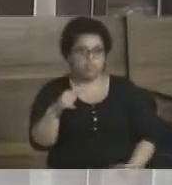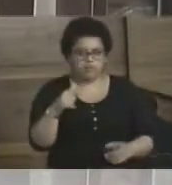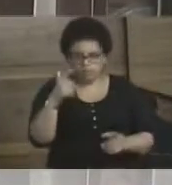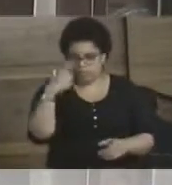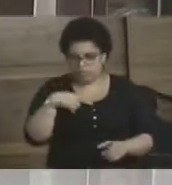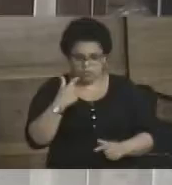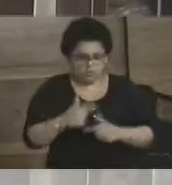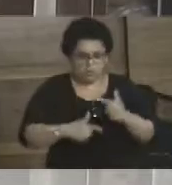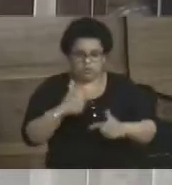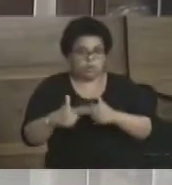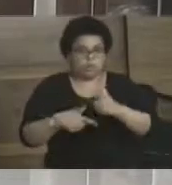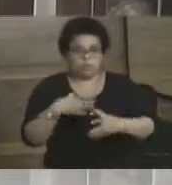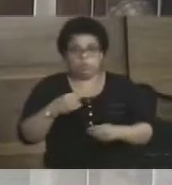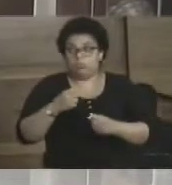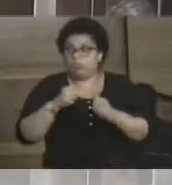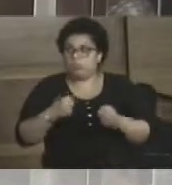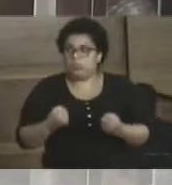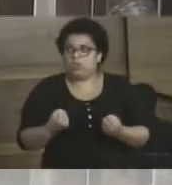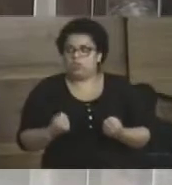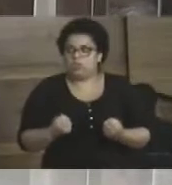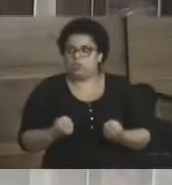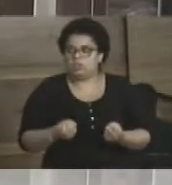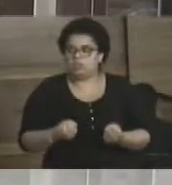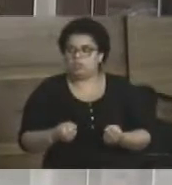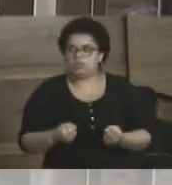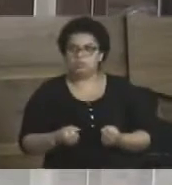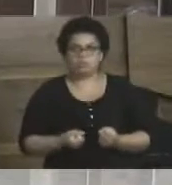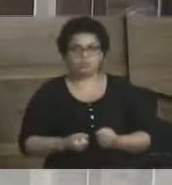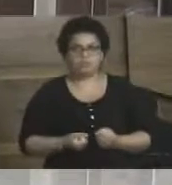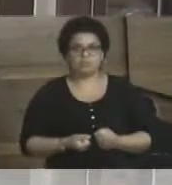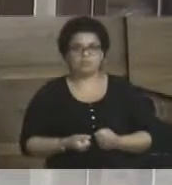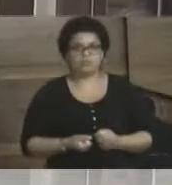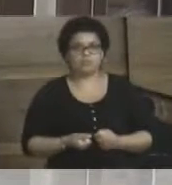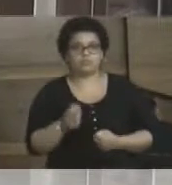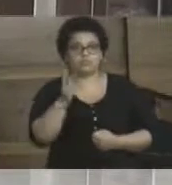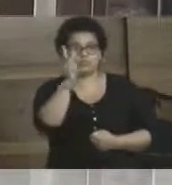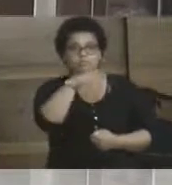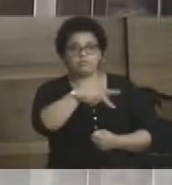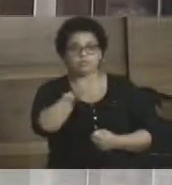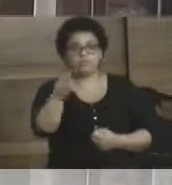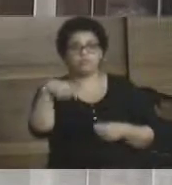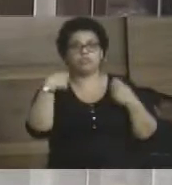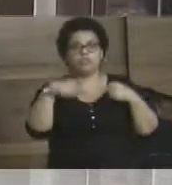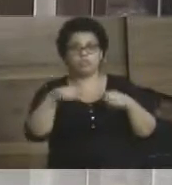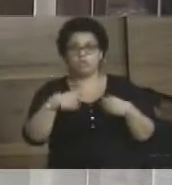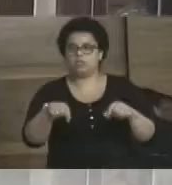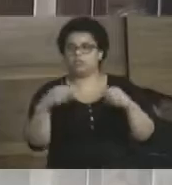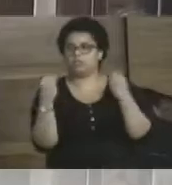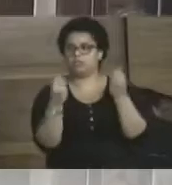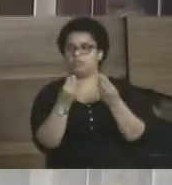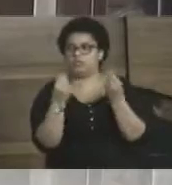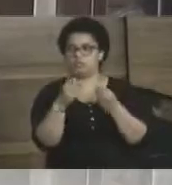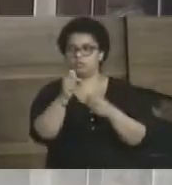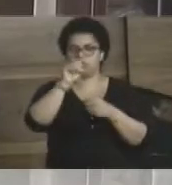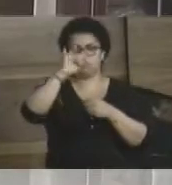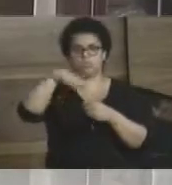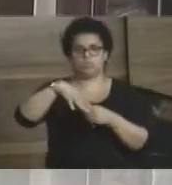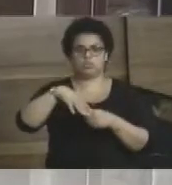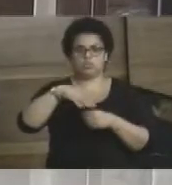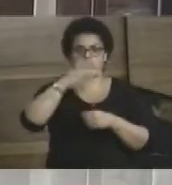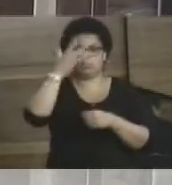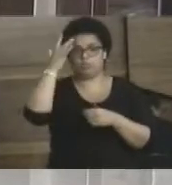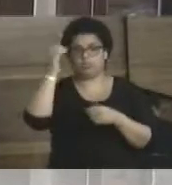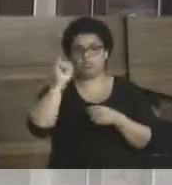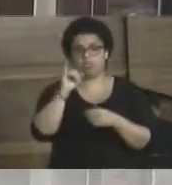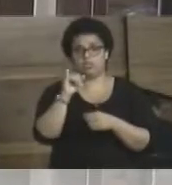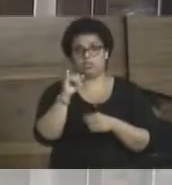ao professor e uma desvalorização dele. O professor tem que ser valorizado, sim. Sem professor, não se forma nenhum